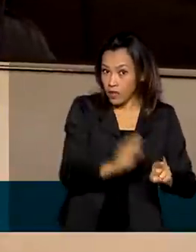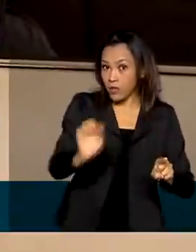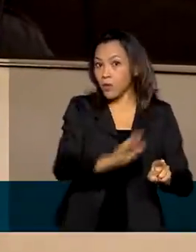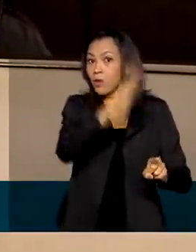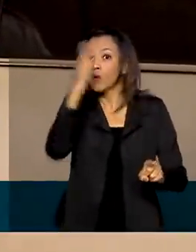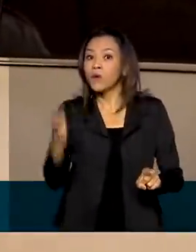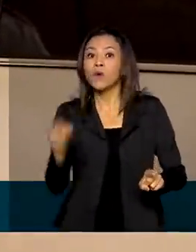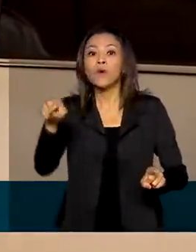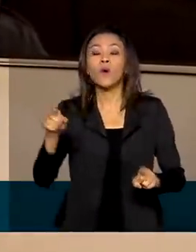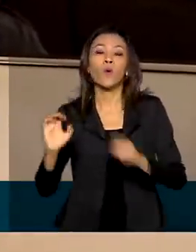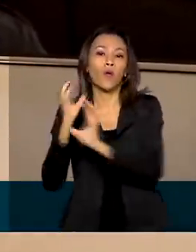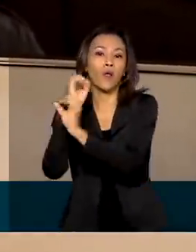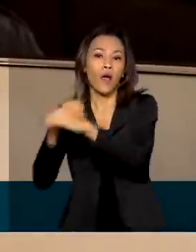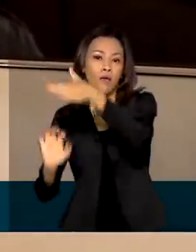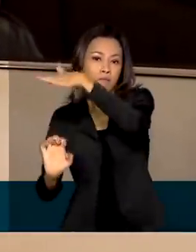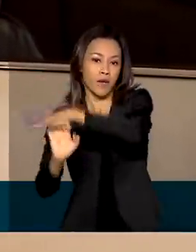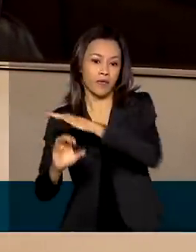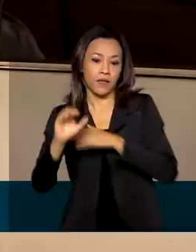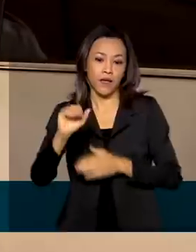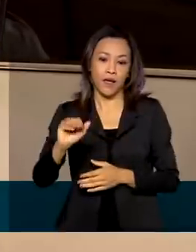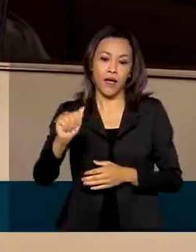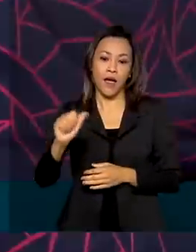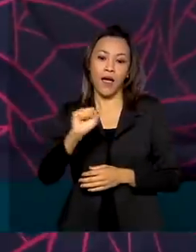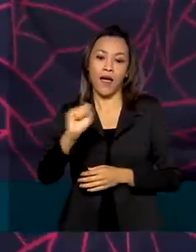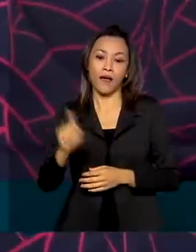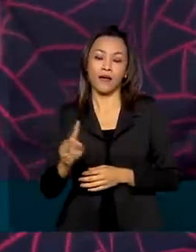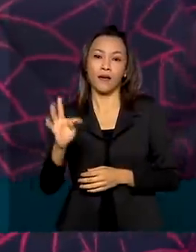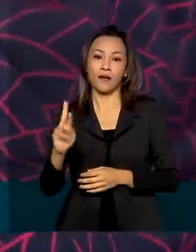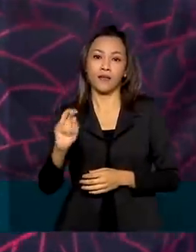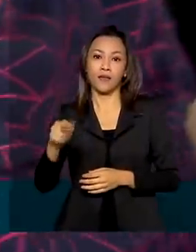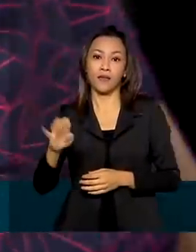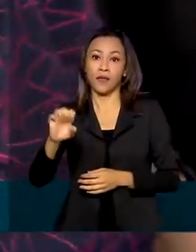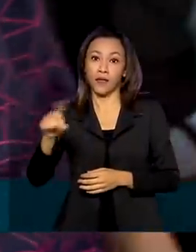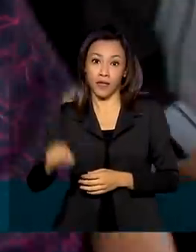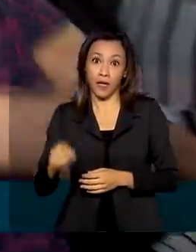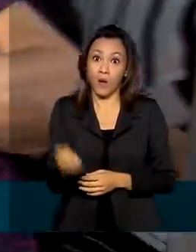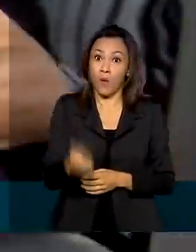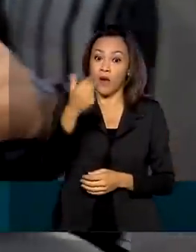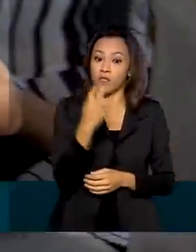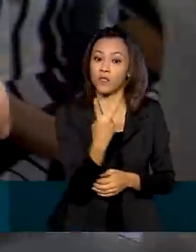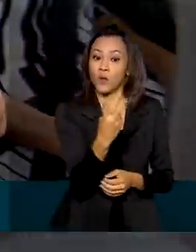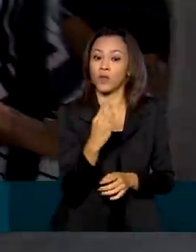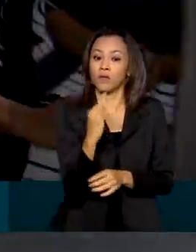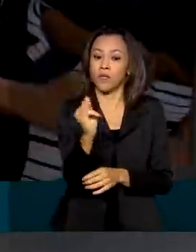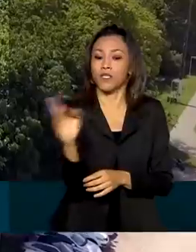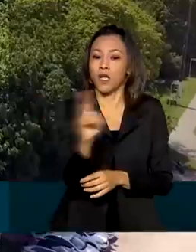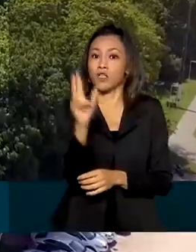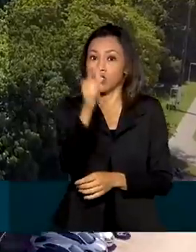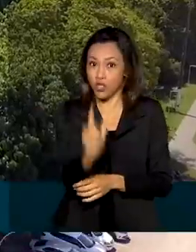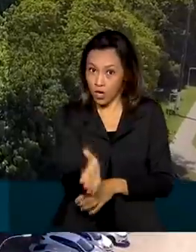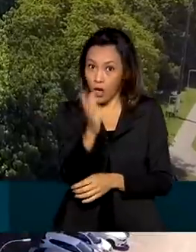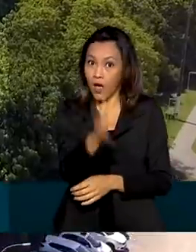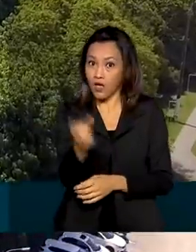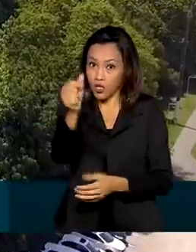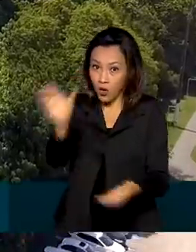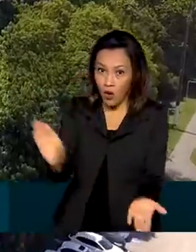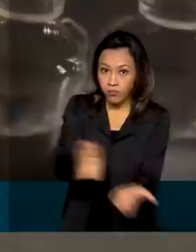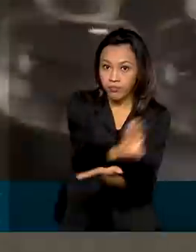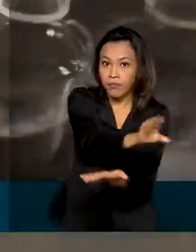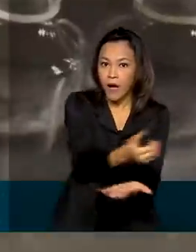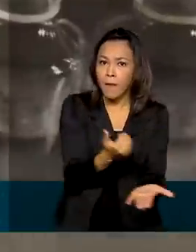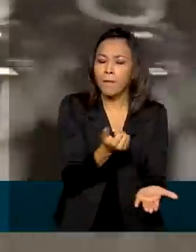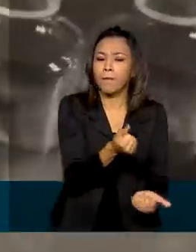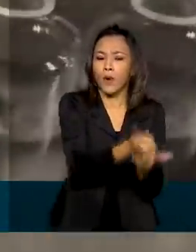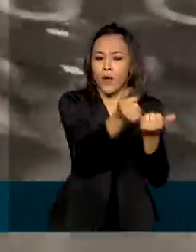AstraZeneca garantiu a produção da vacina por aqui. Quase R 2 bilhões foram investidos para apoiar as pesquisas e